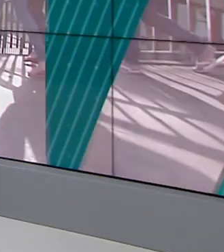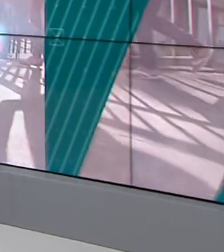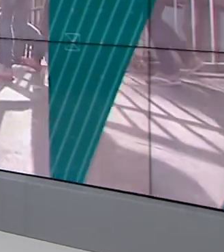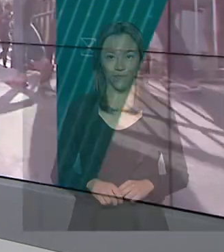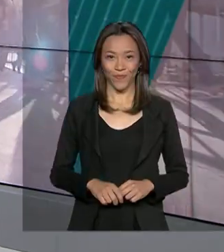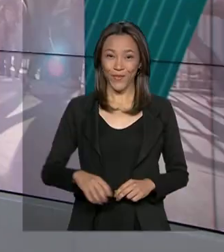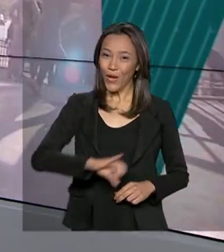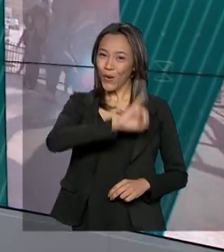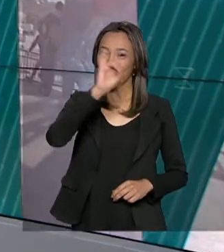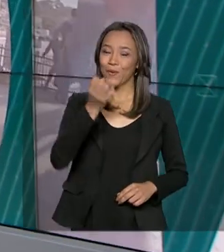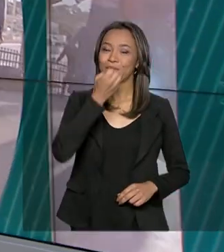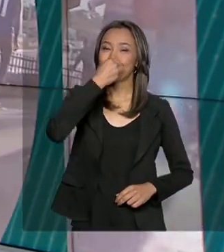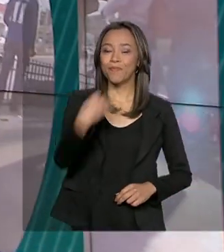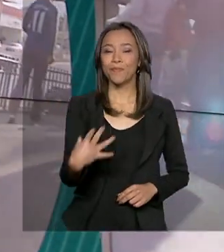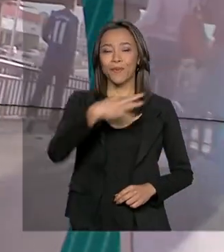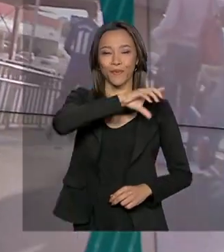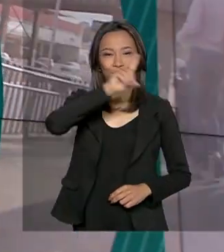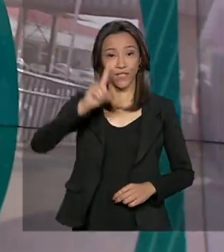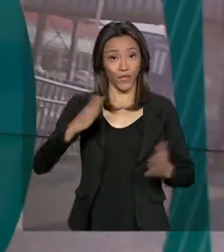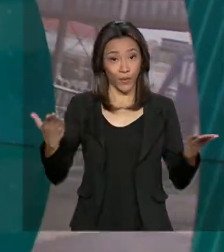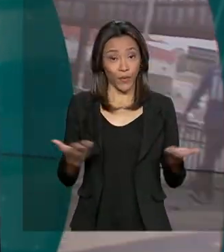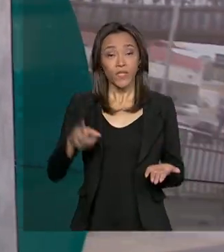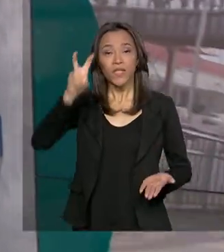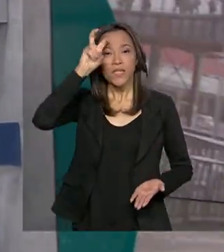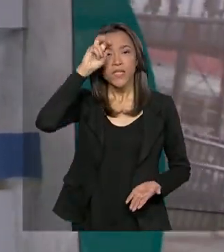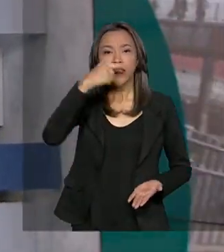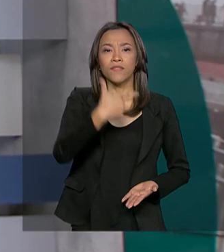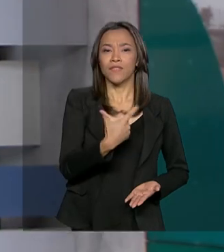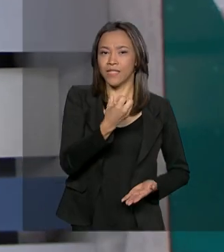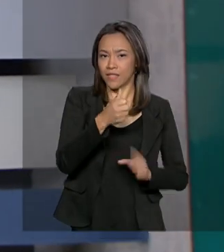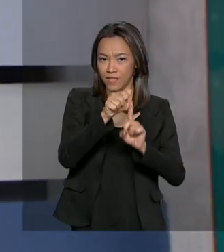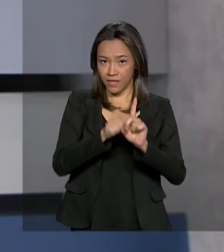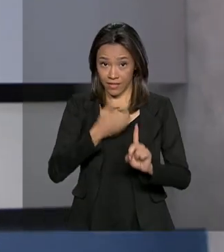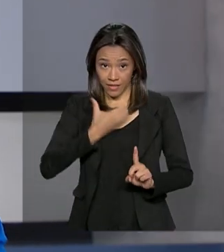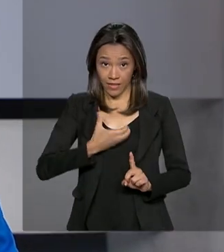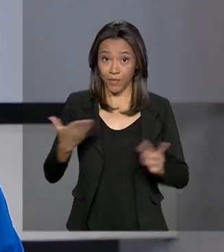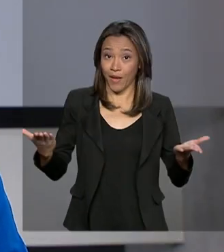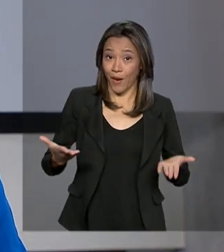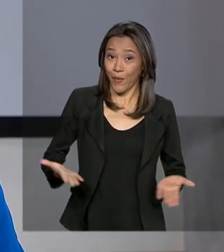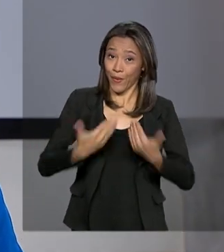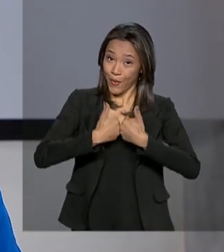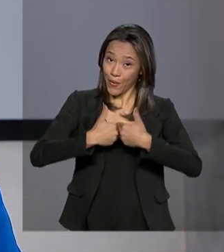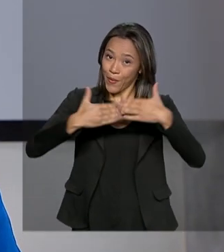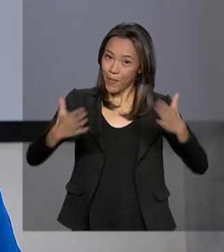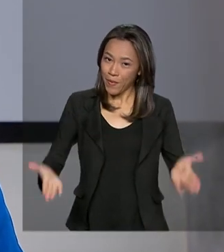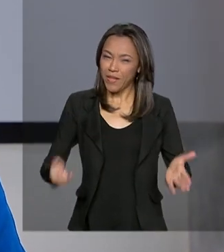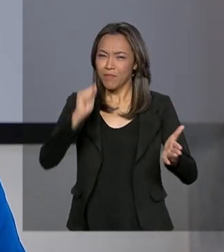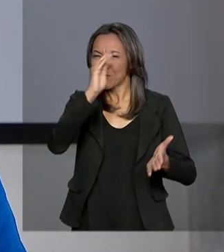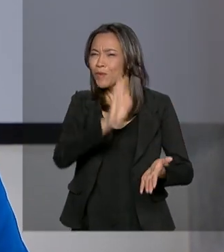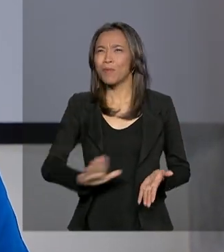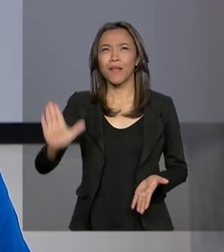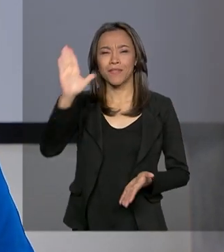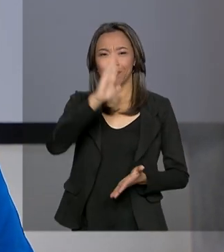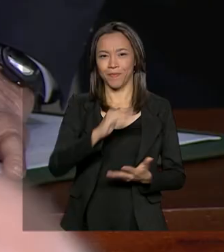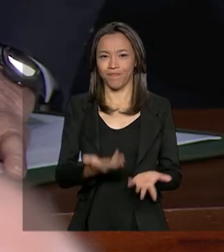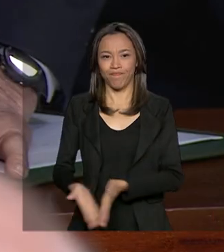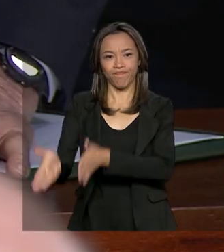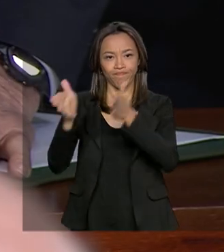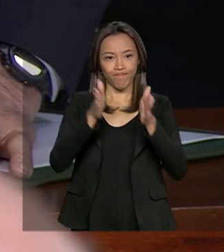Olá, bom dia pra você. Hoje é quinta-feira, 26 de dezembro. Começa agora o Brasil em dia para todo o país.